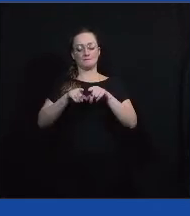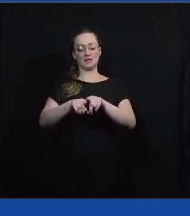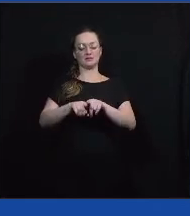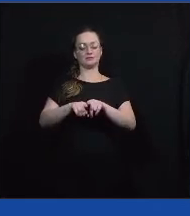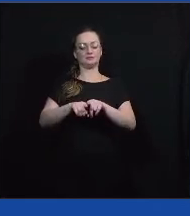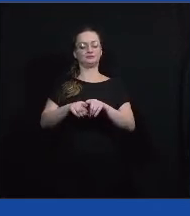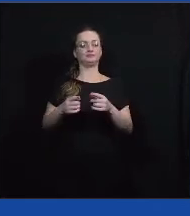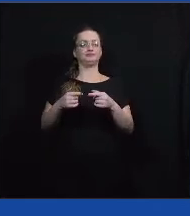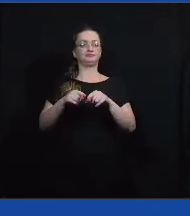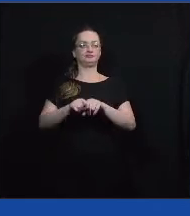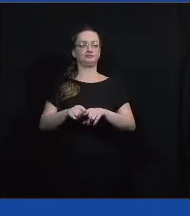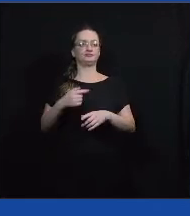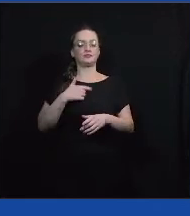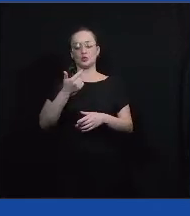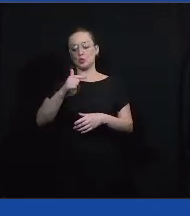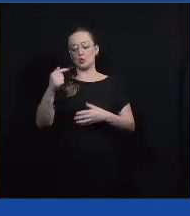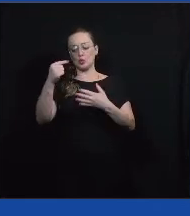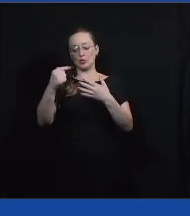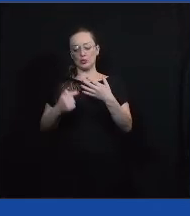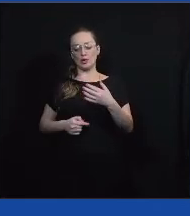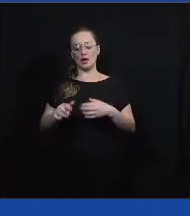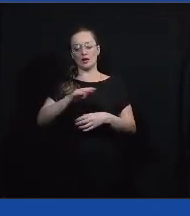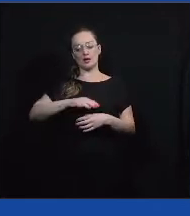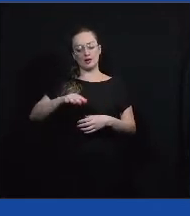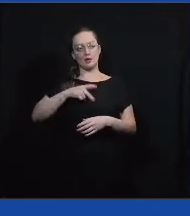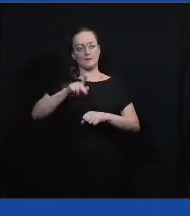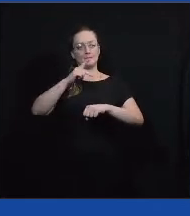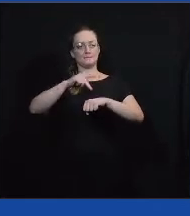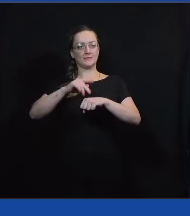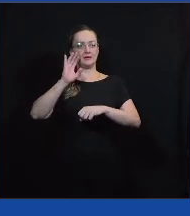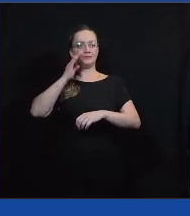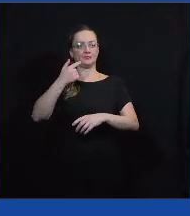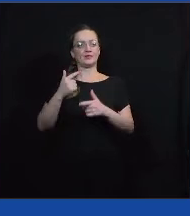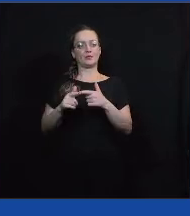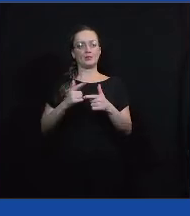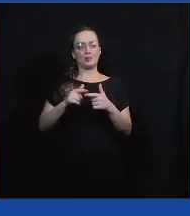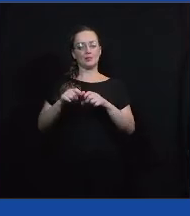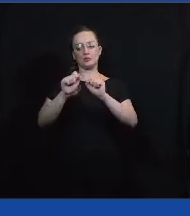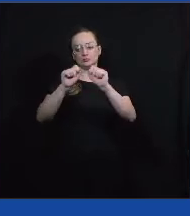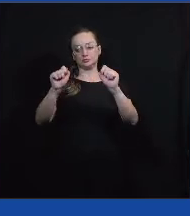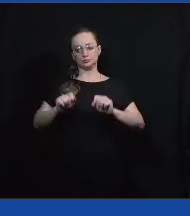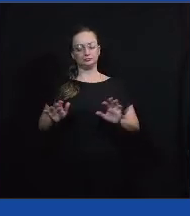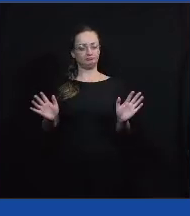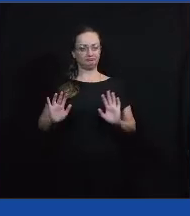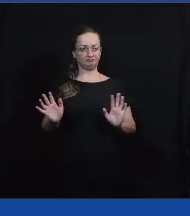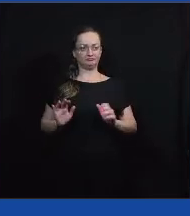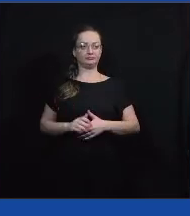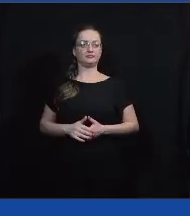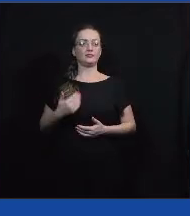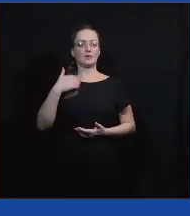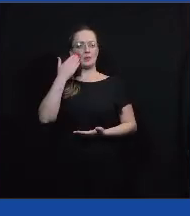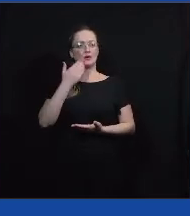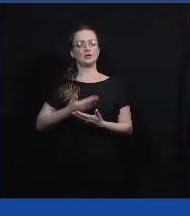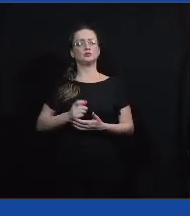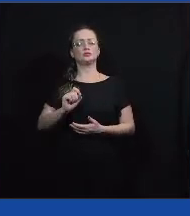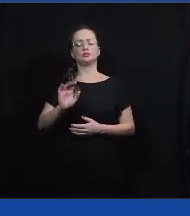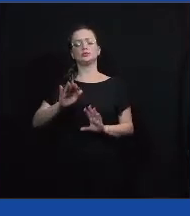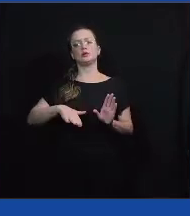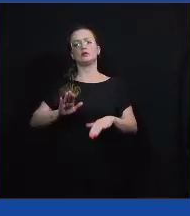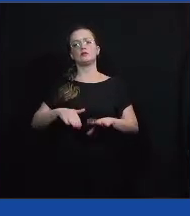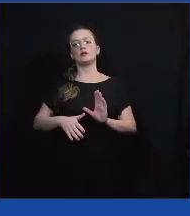de todas as esferas do nosso país para resolver algum tipo de problema de infraestrutura. Eu acredito que, talvez,